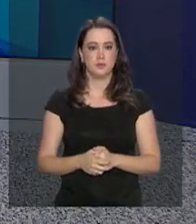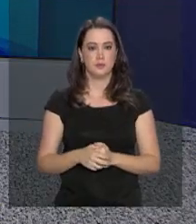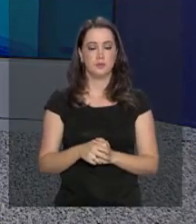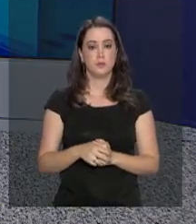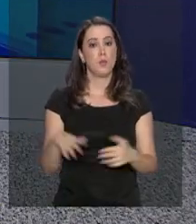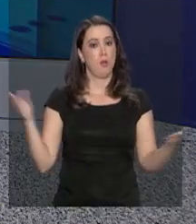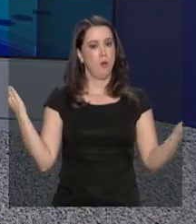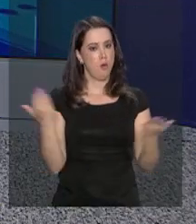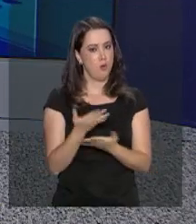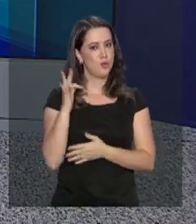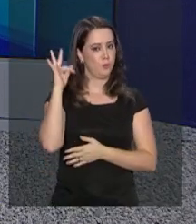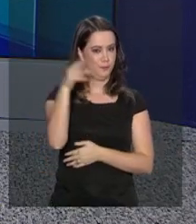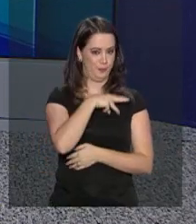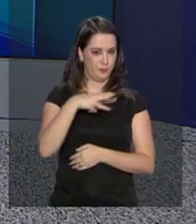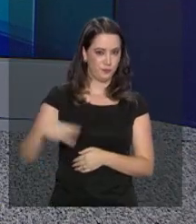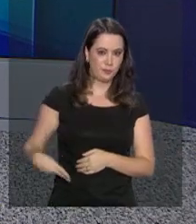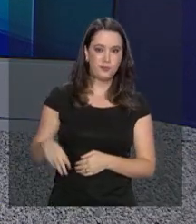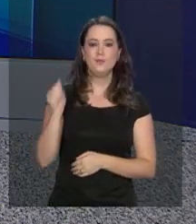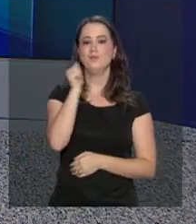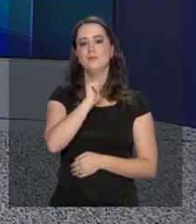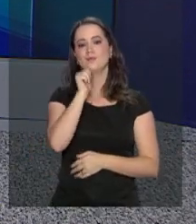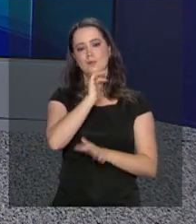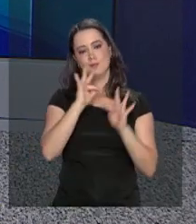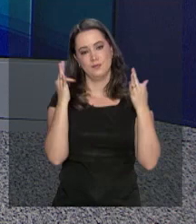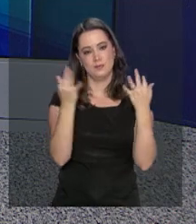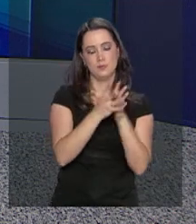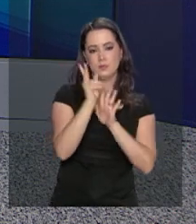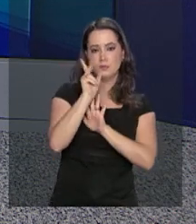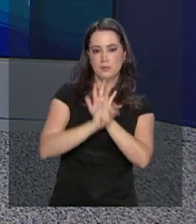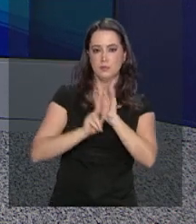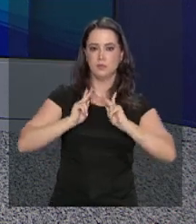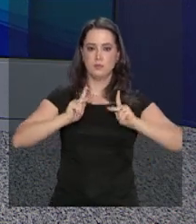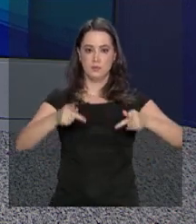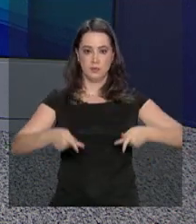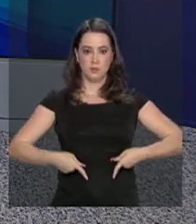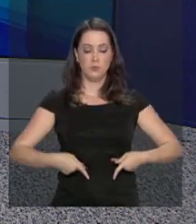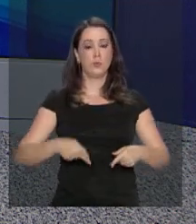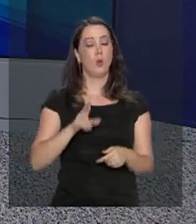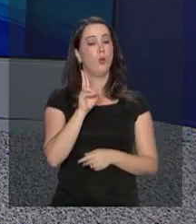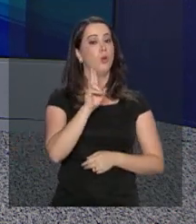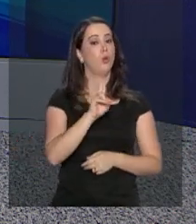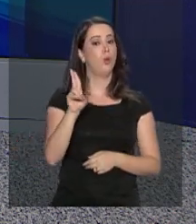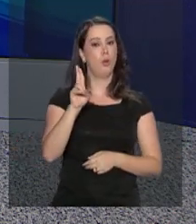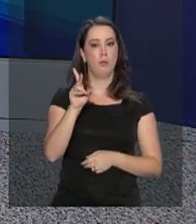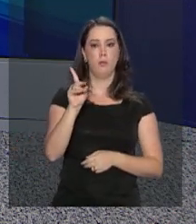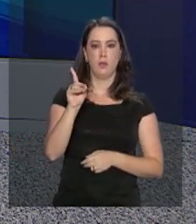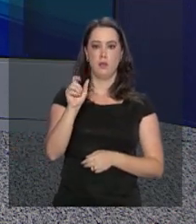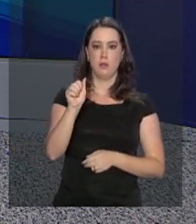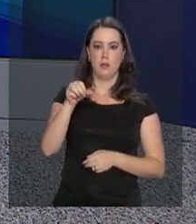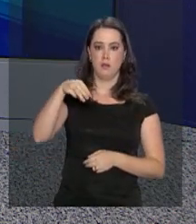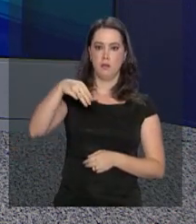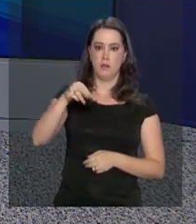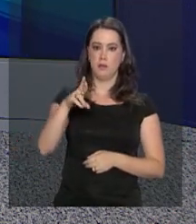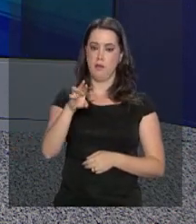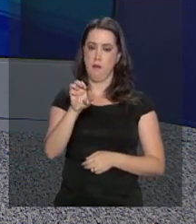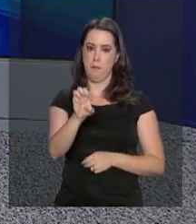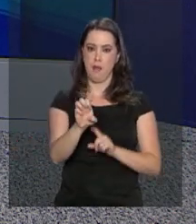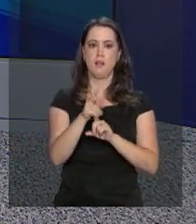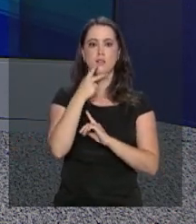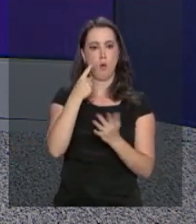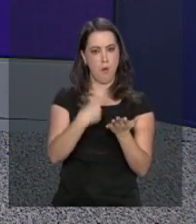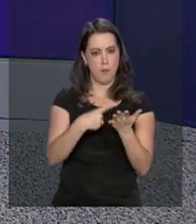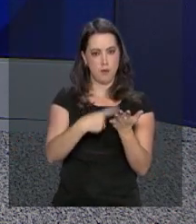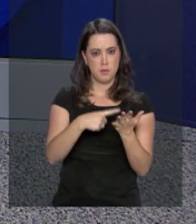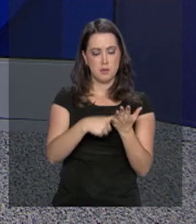E hoje, a futura ministra da Mulher, da Família e dos Direitos Humanos, Damares Alves, confirmou que a Secretaria Nacional de